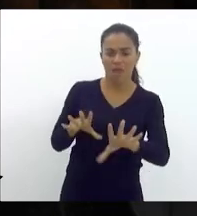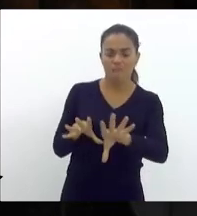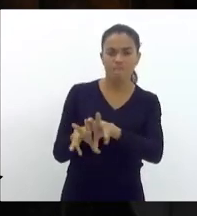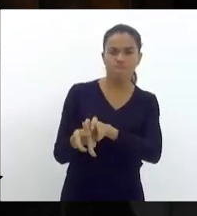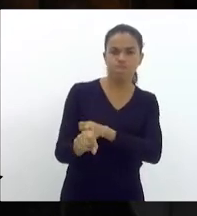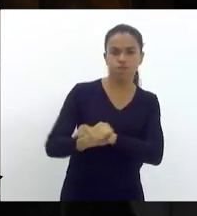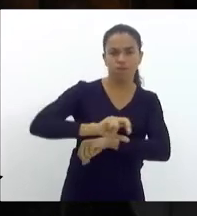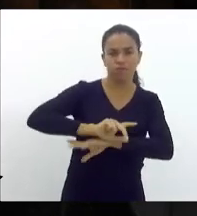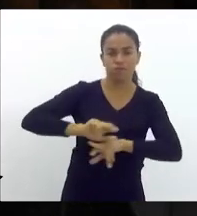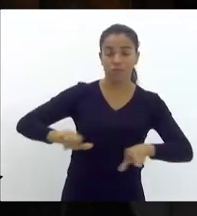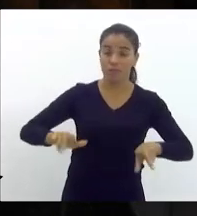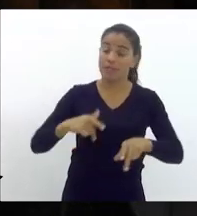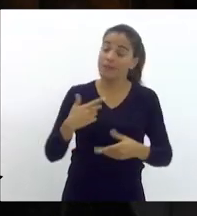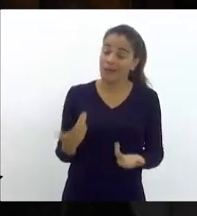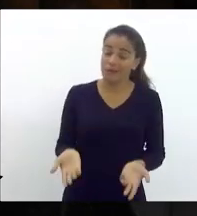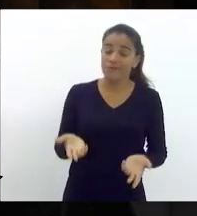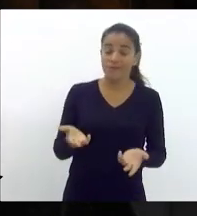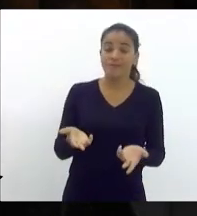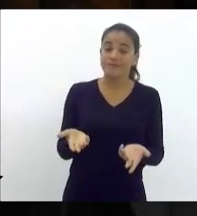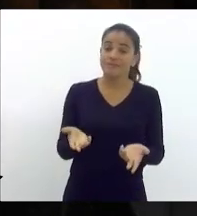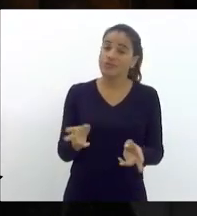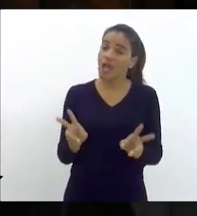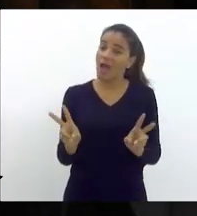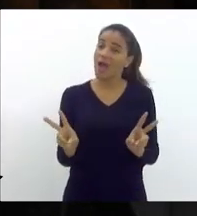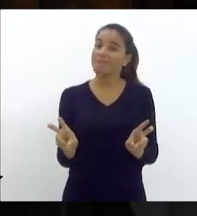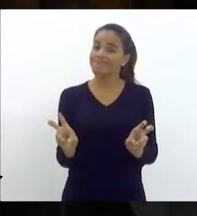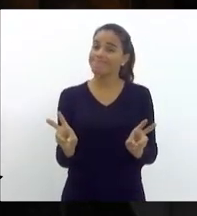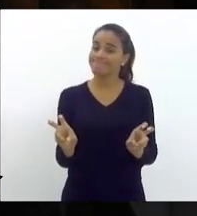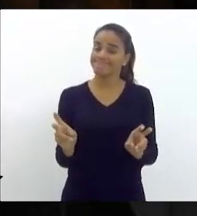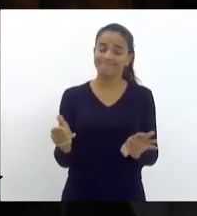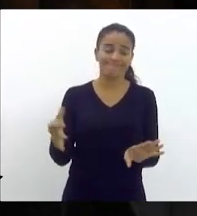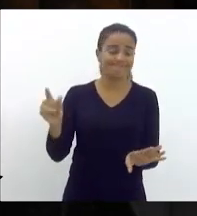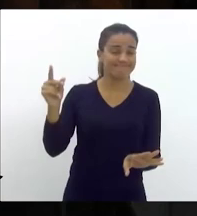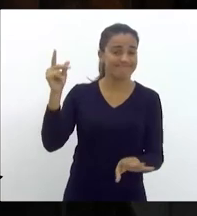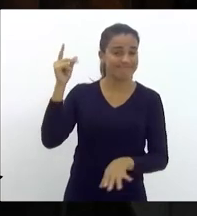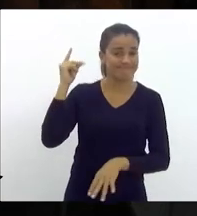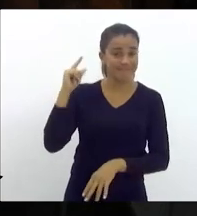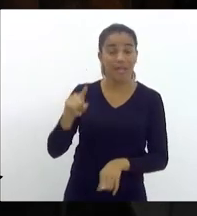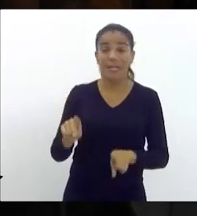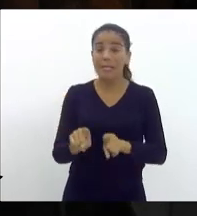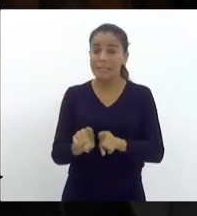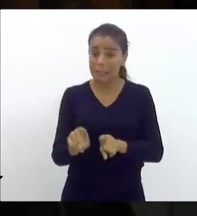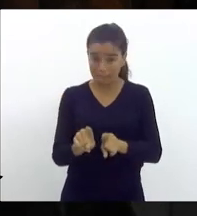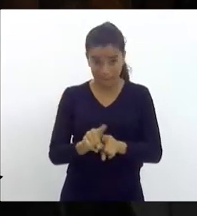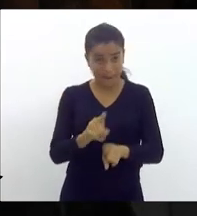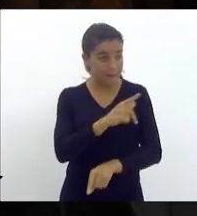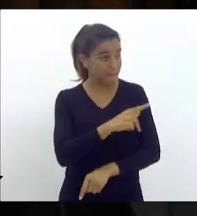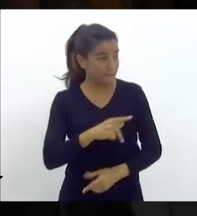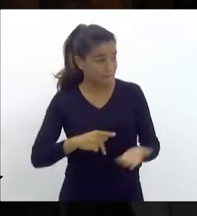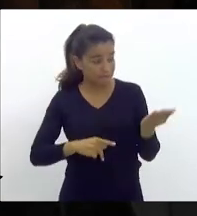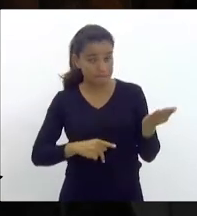Então, já fazia menção a essa questão. Além do mais, senhora presidente,